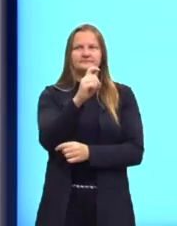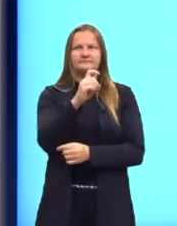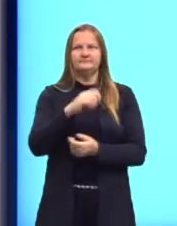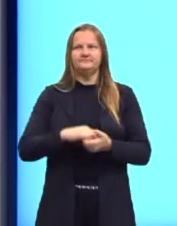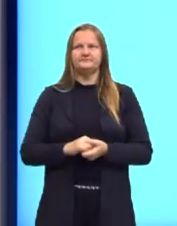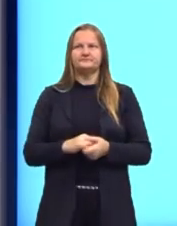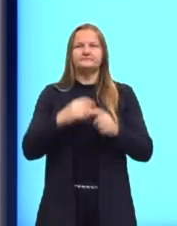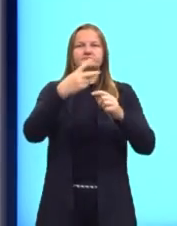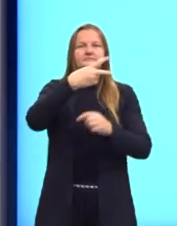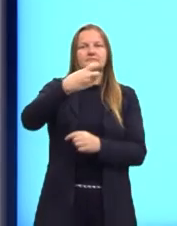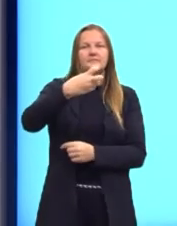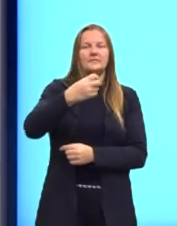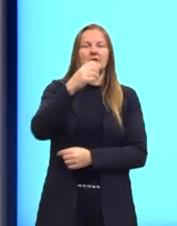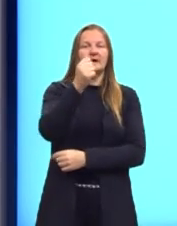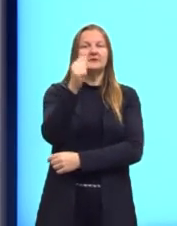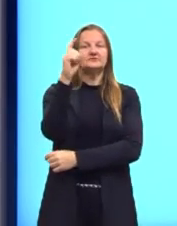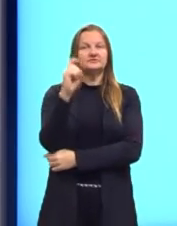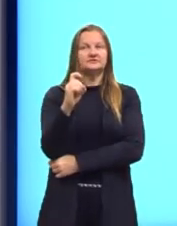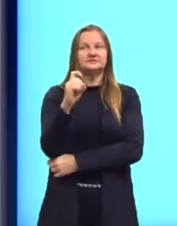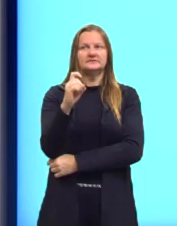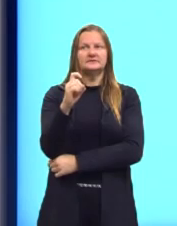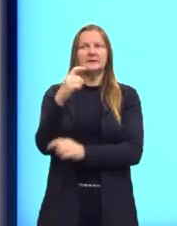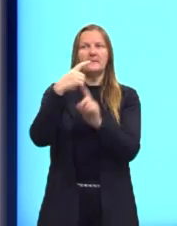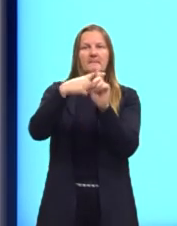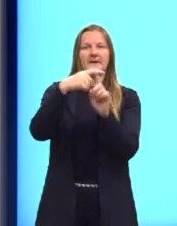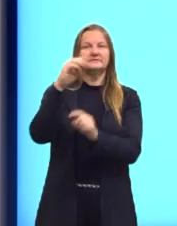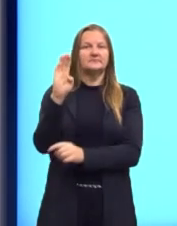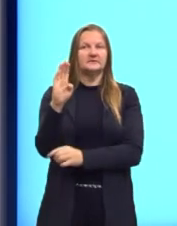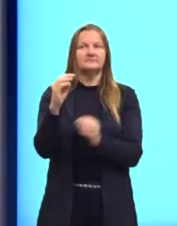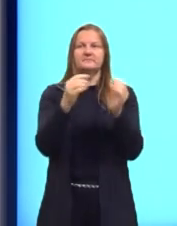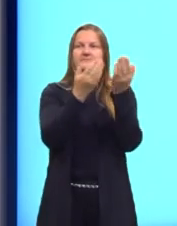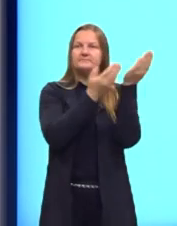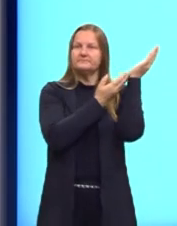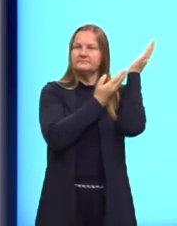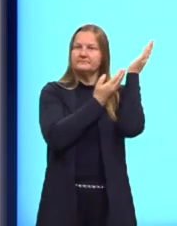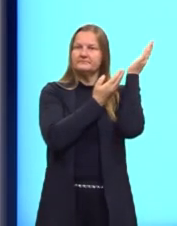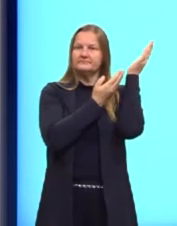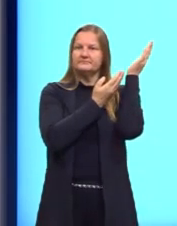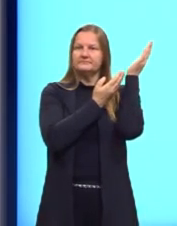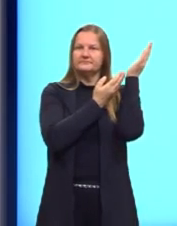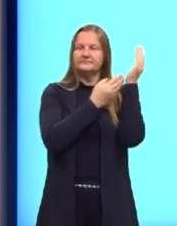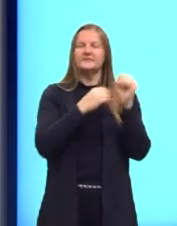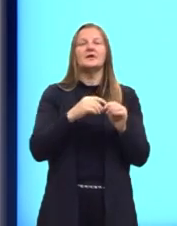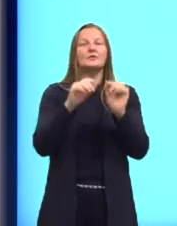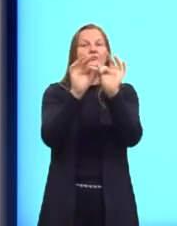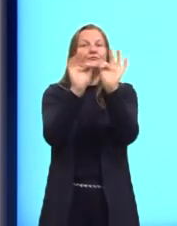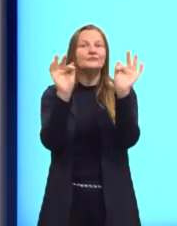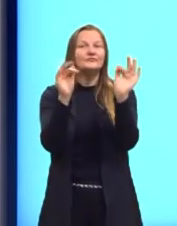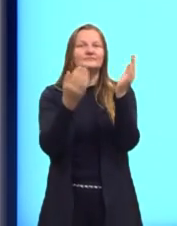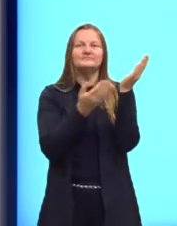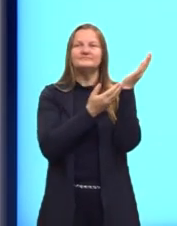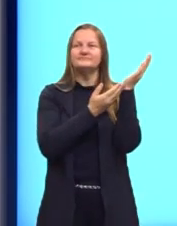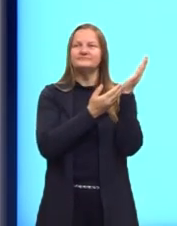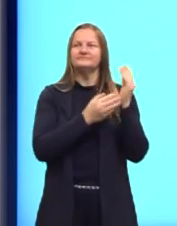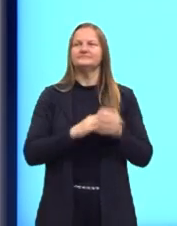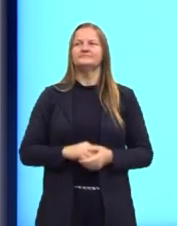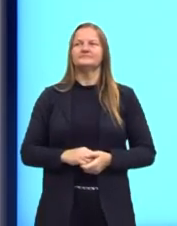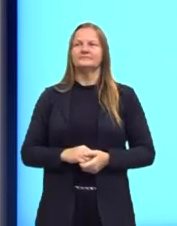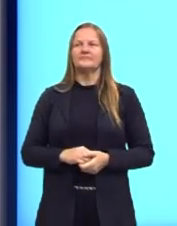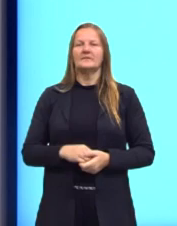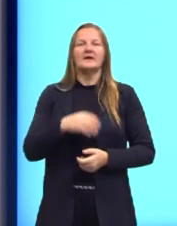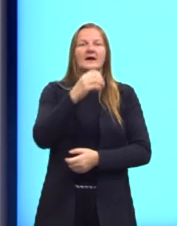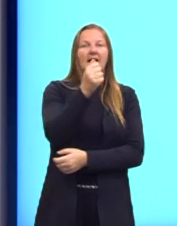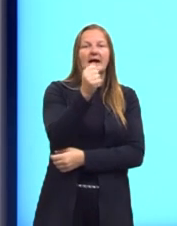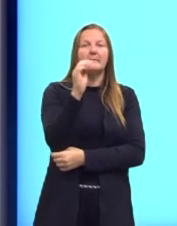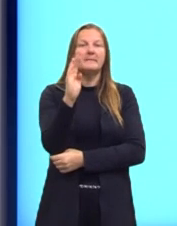igual a x mais b. Então a vezes x mais b. O a e o b, eles são